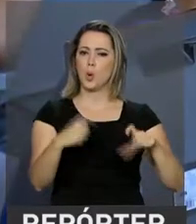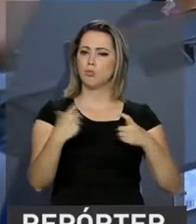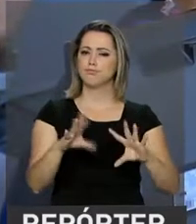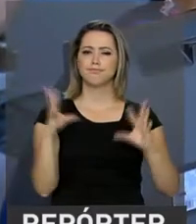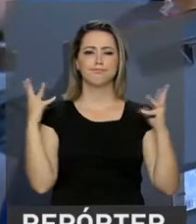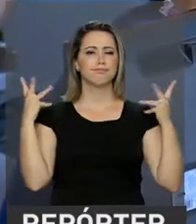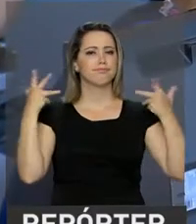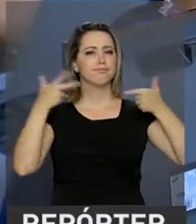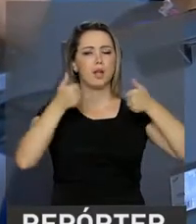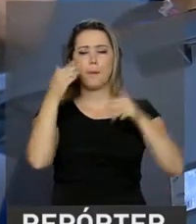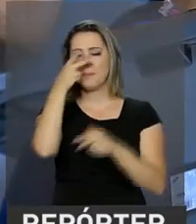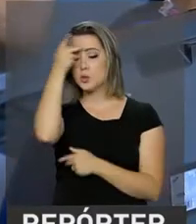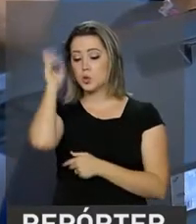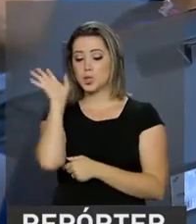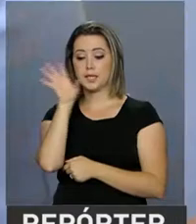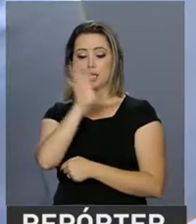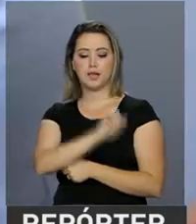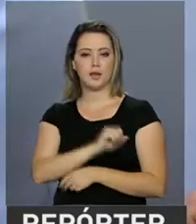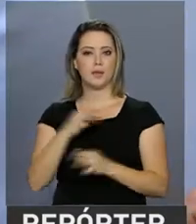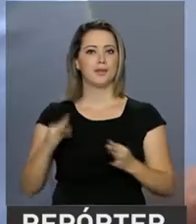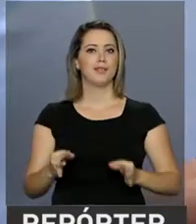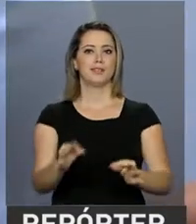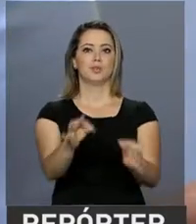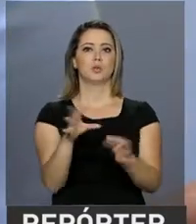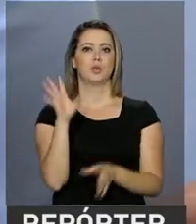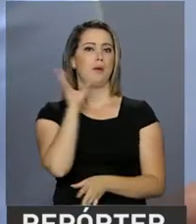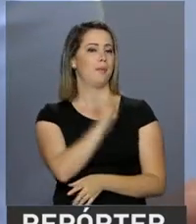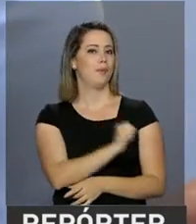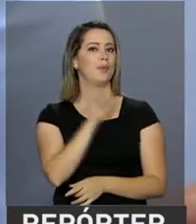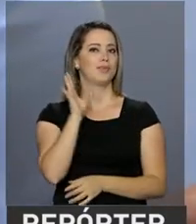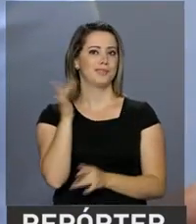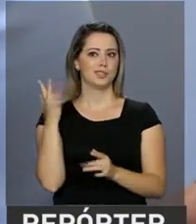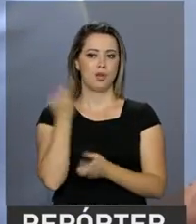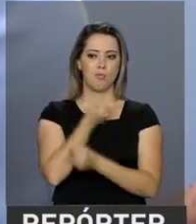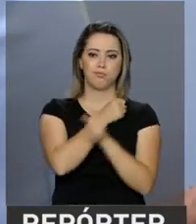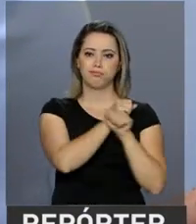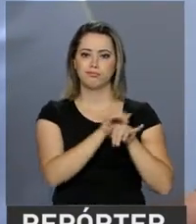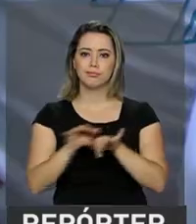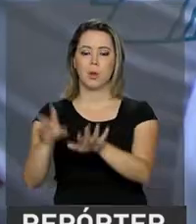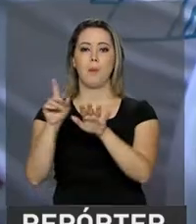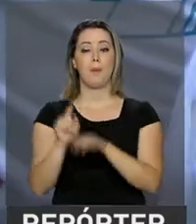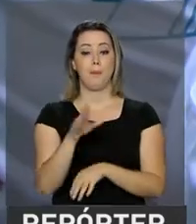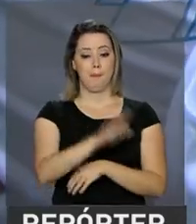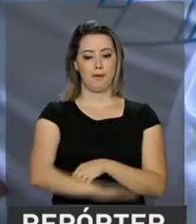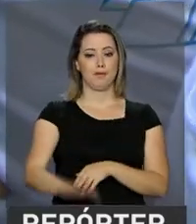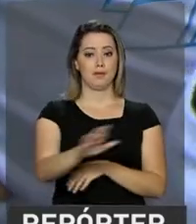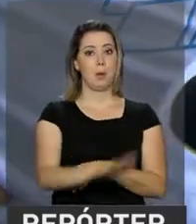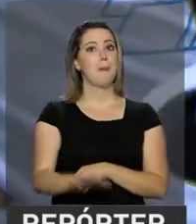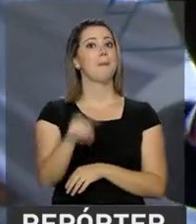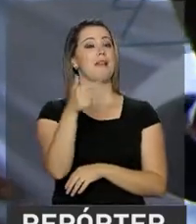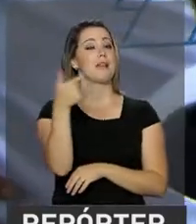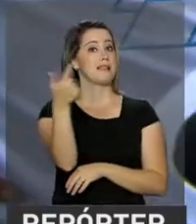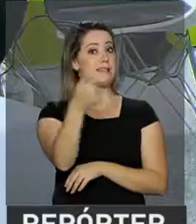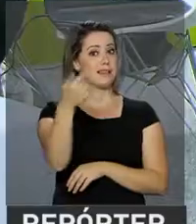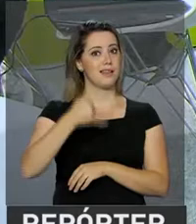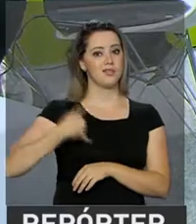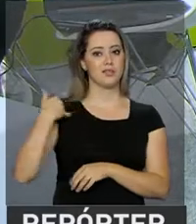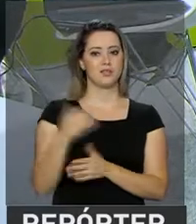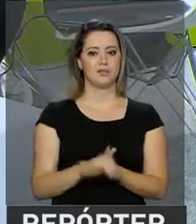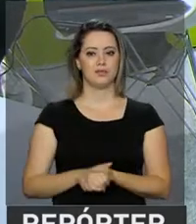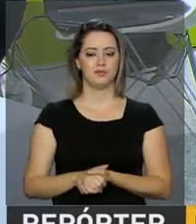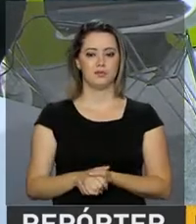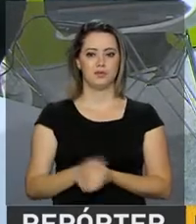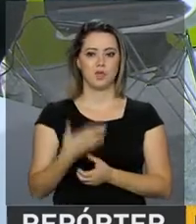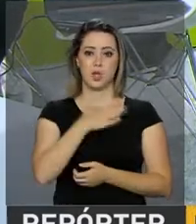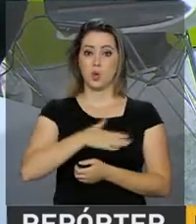para os apaixonados por tecnologia. Paixão que já contagiou o pequeno Pedro de apenas sete anos. Porque eu gosto